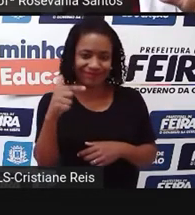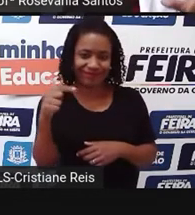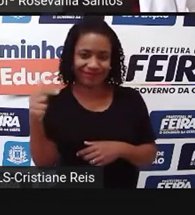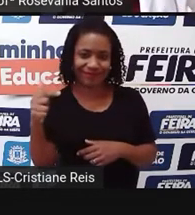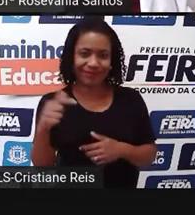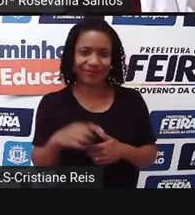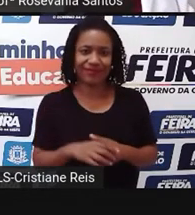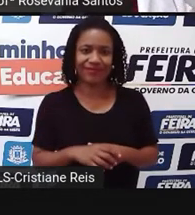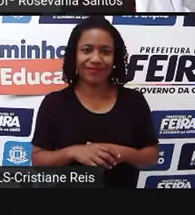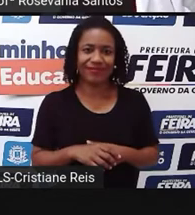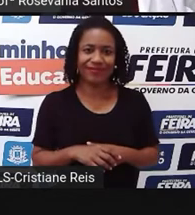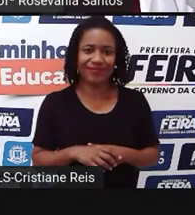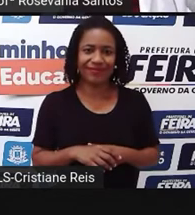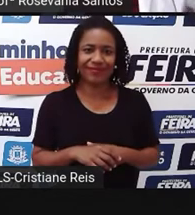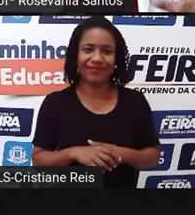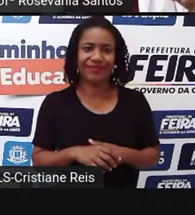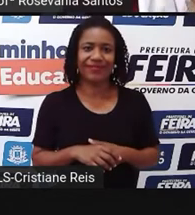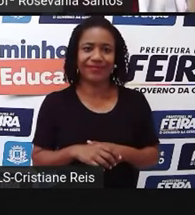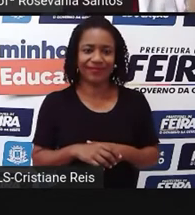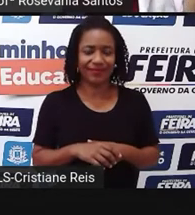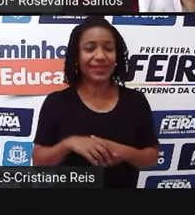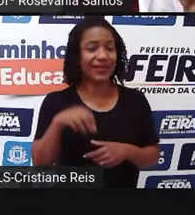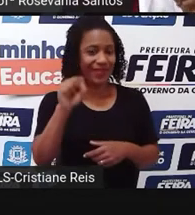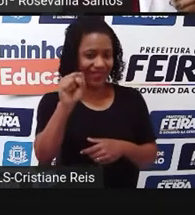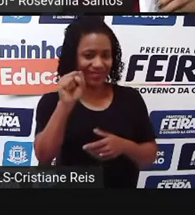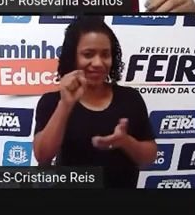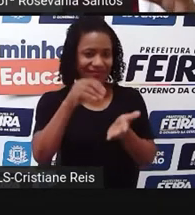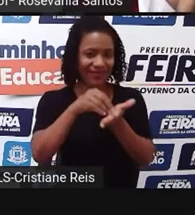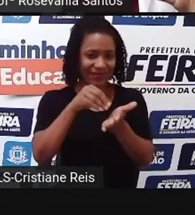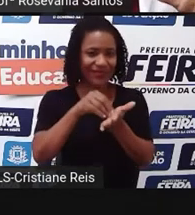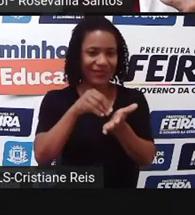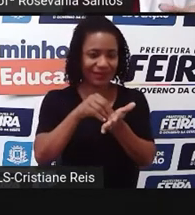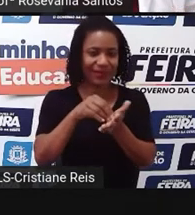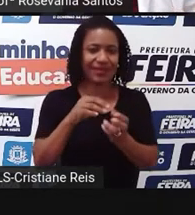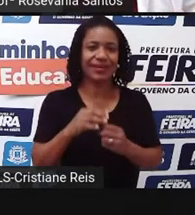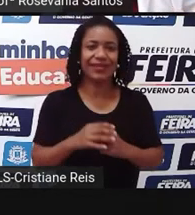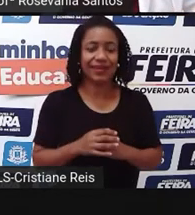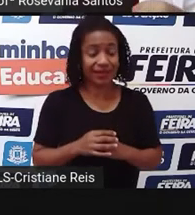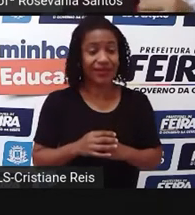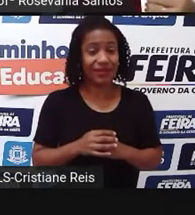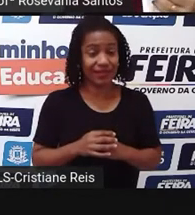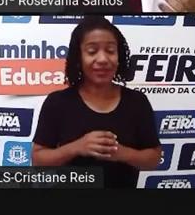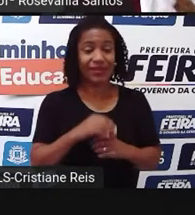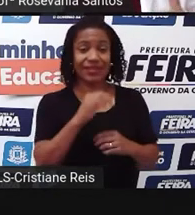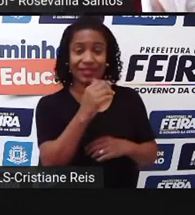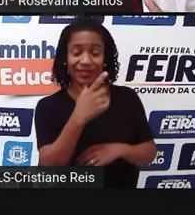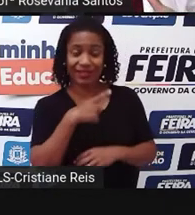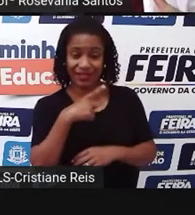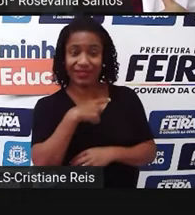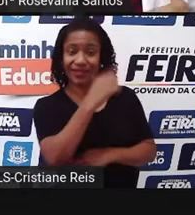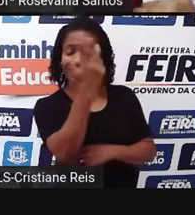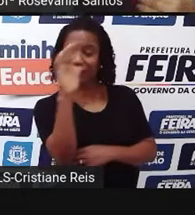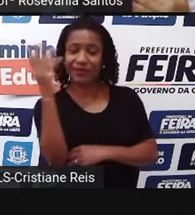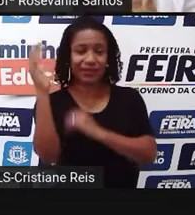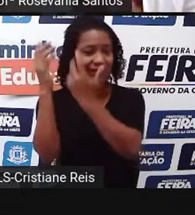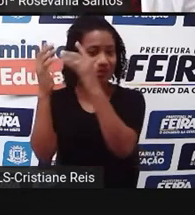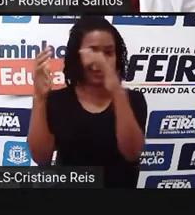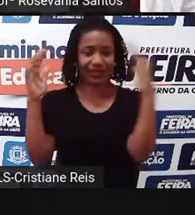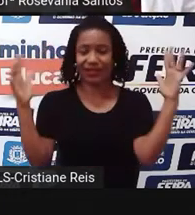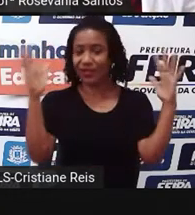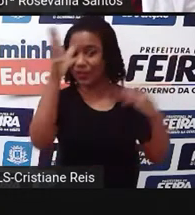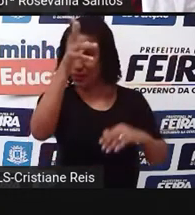Oh, faltou o S aqui, desculpa, das florestas. E aí, o que acontece? Essa floresta amazônica, ela tem todos os três